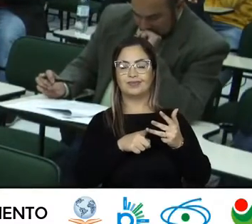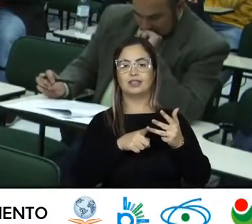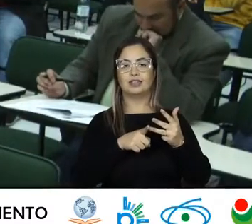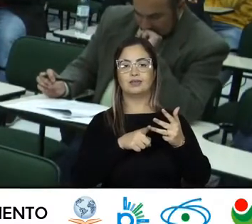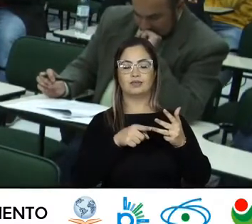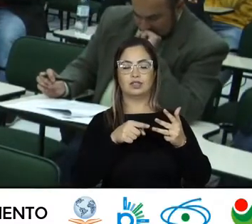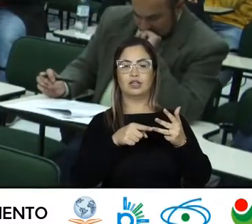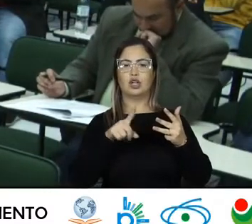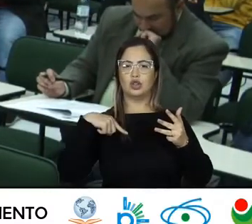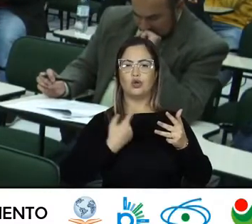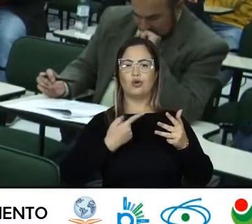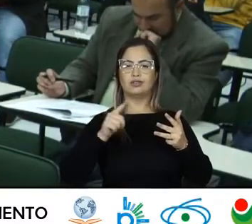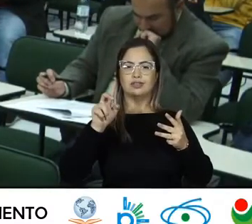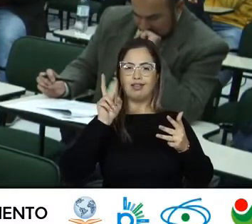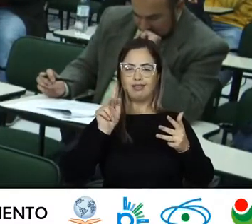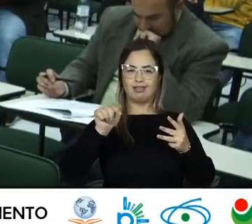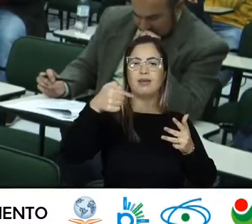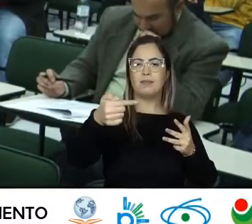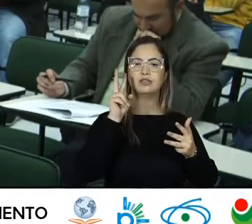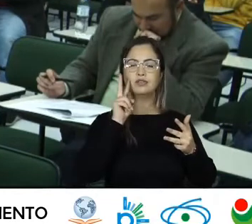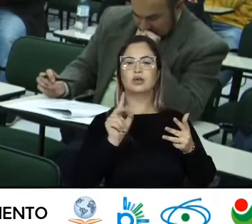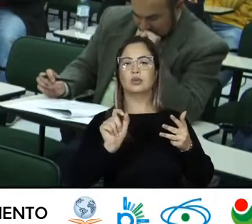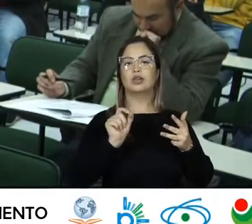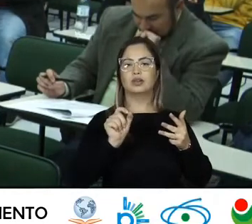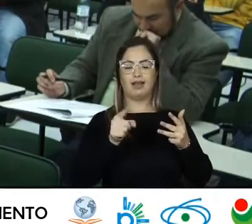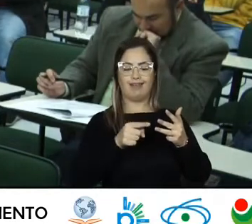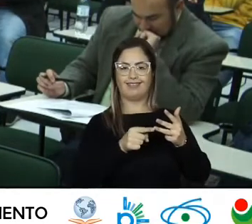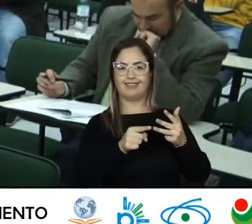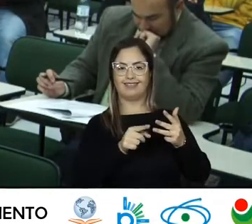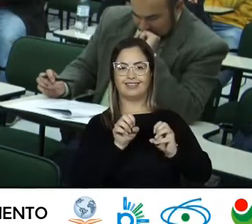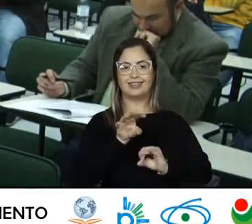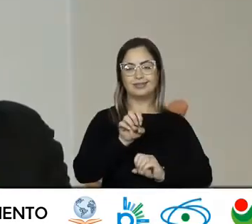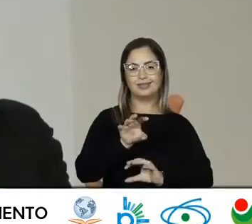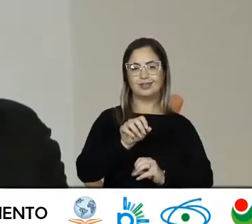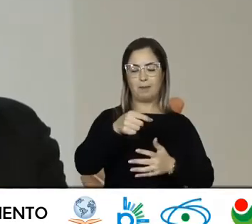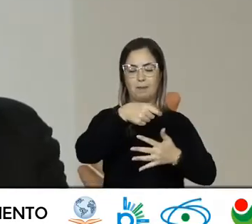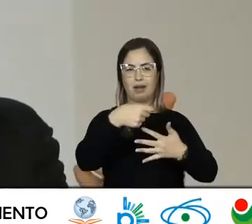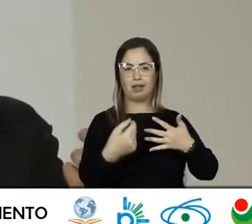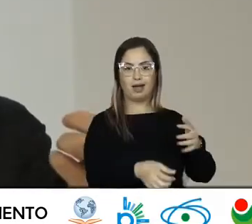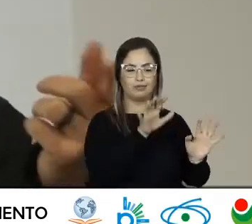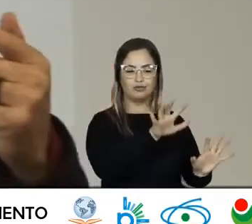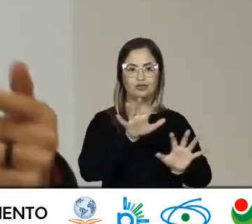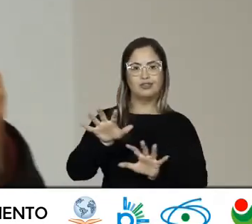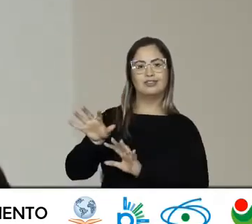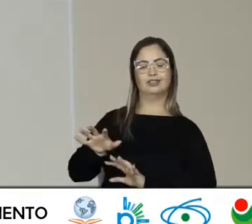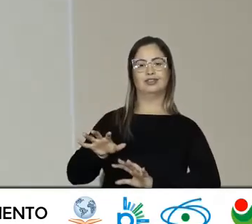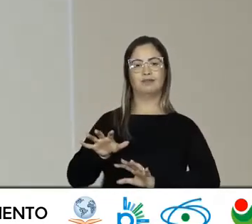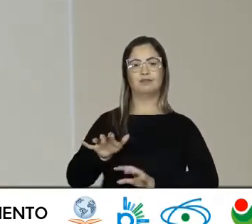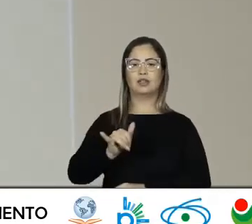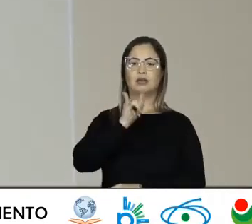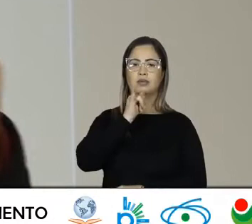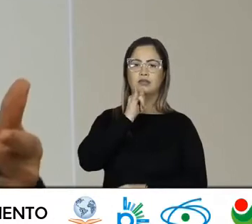nós queremos Mais especificamente Abordar Que são as questões Educacionais Veja Nós podemos Singularizar